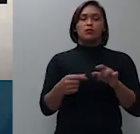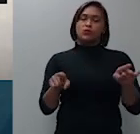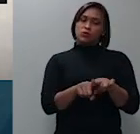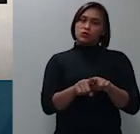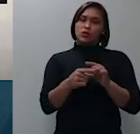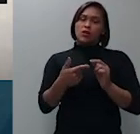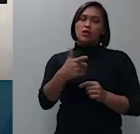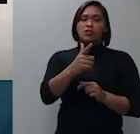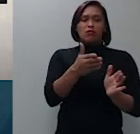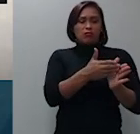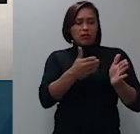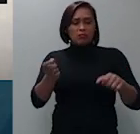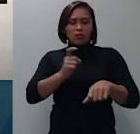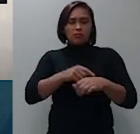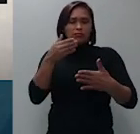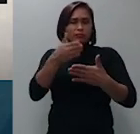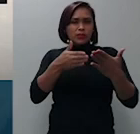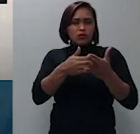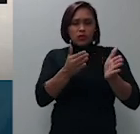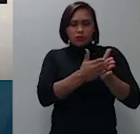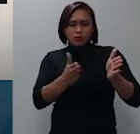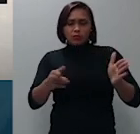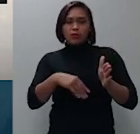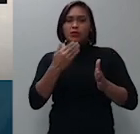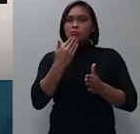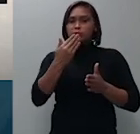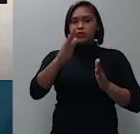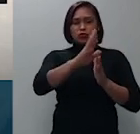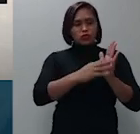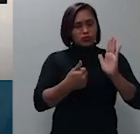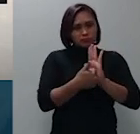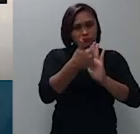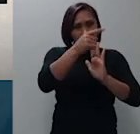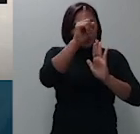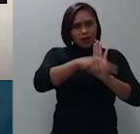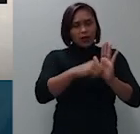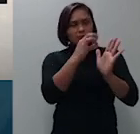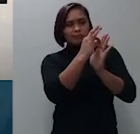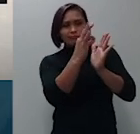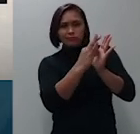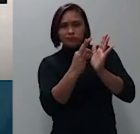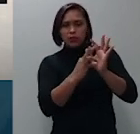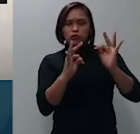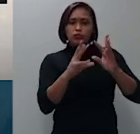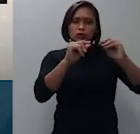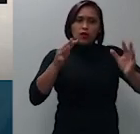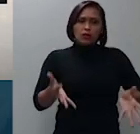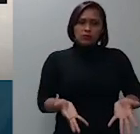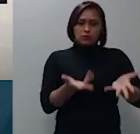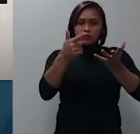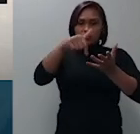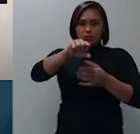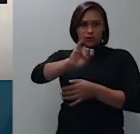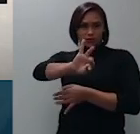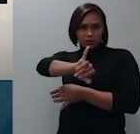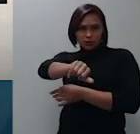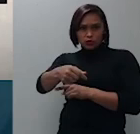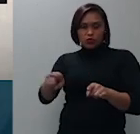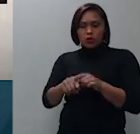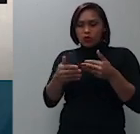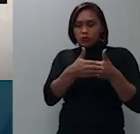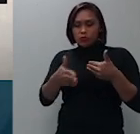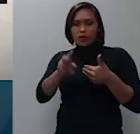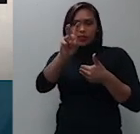interrupção do prazo recursal anotando que conforme já se manifestou esse tribunal prazo de cinco dias seria uma